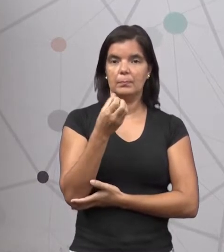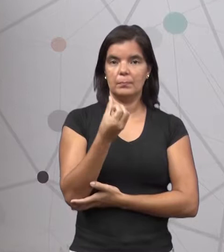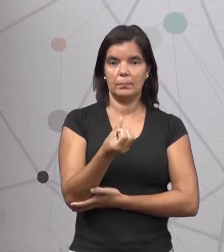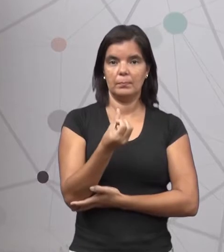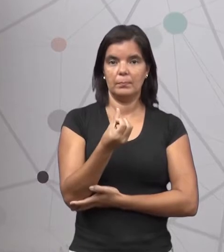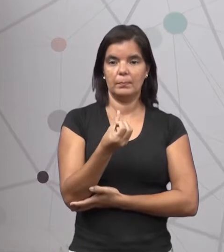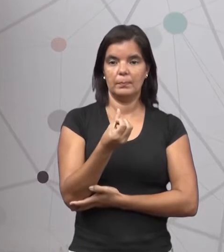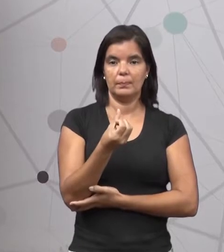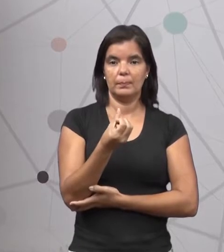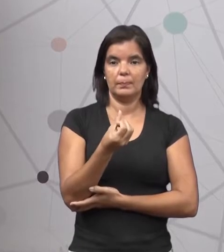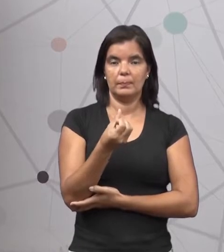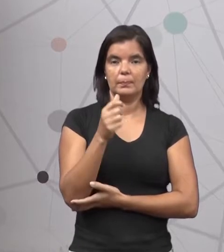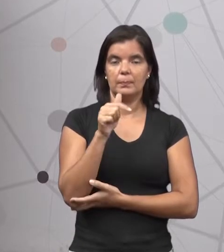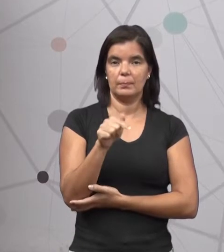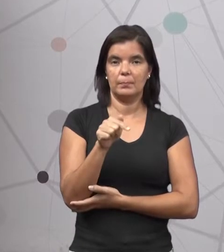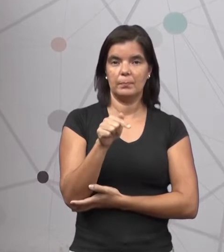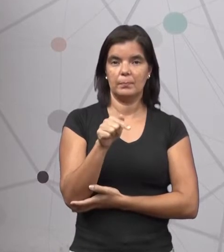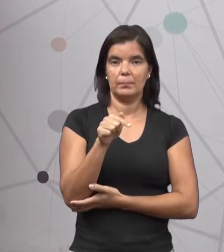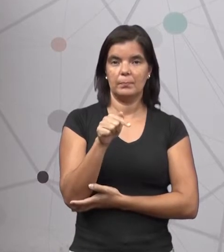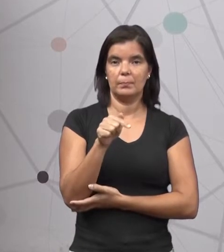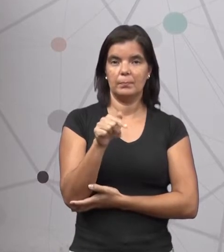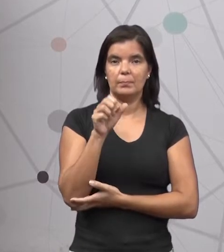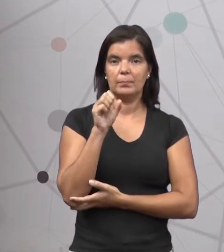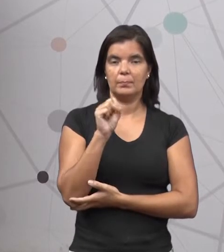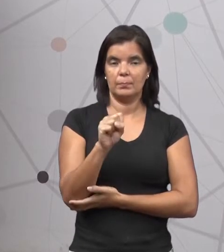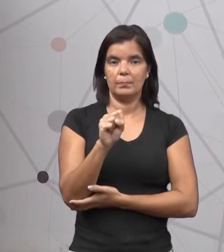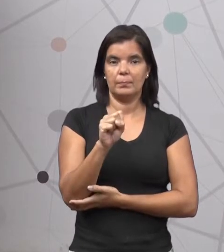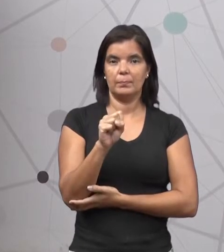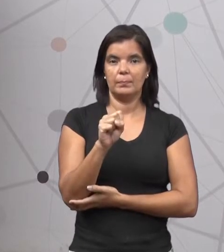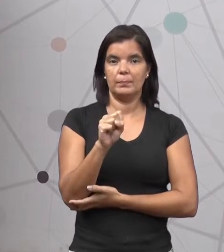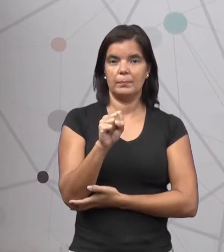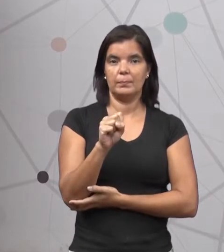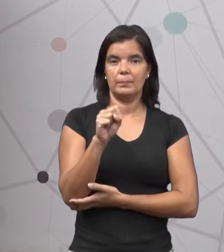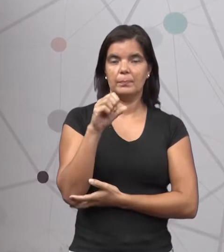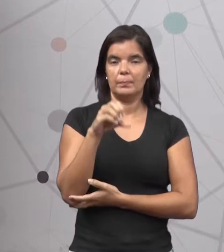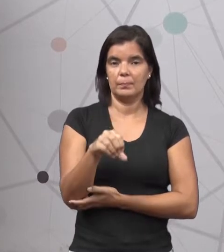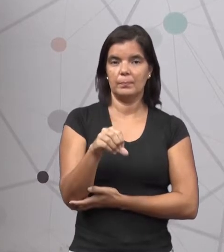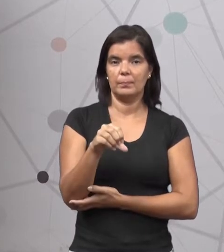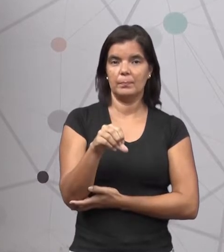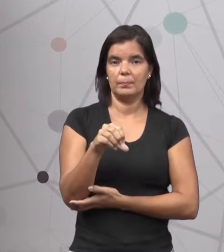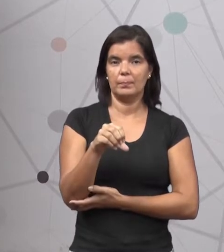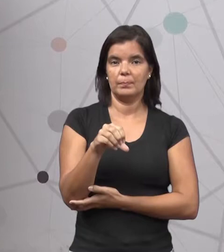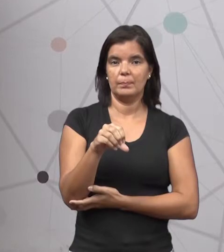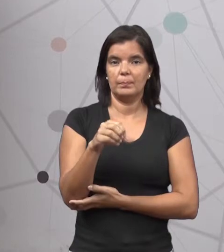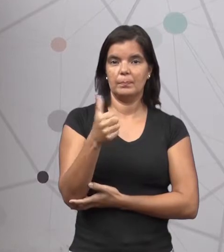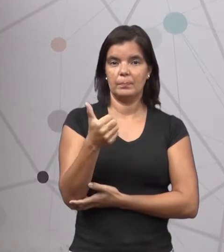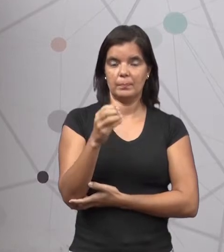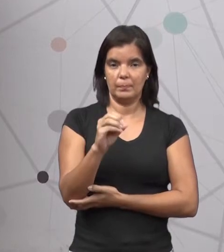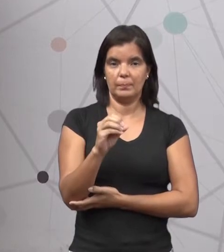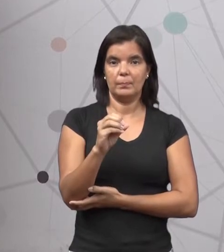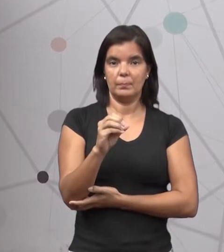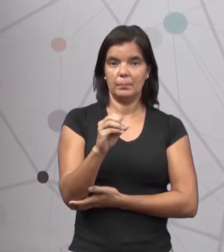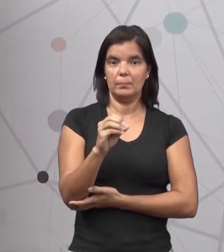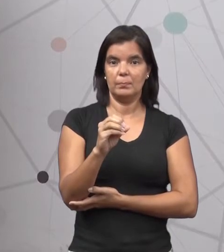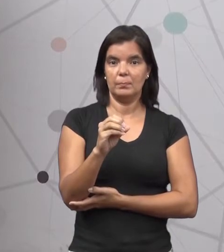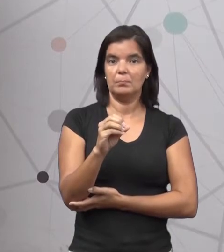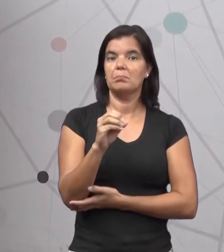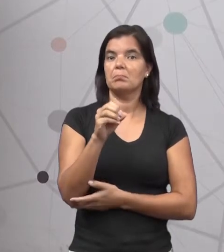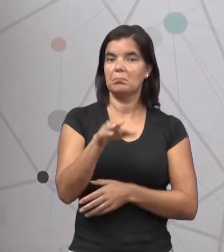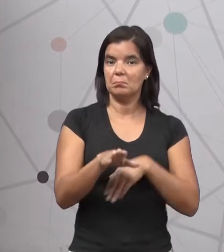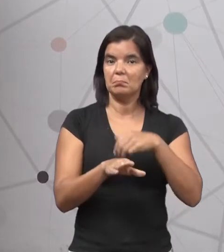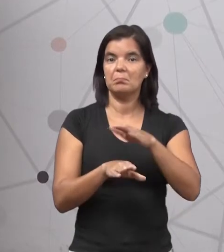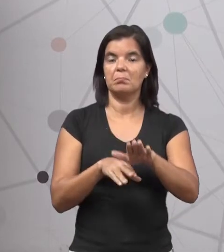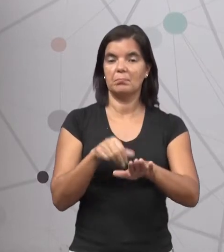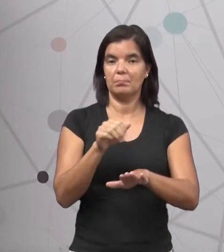seis, sete, oito, nove, dez passos.